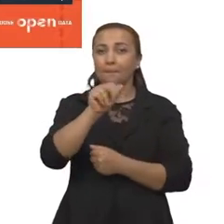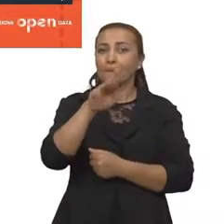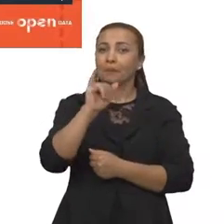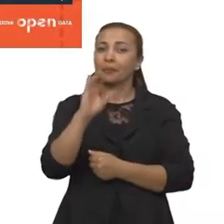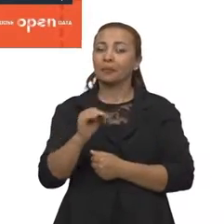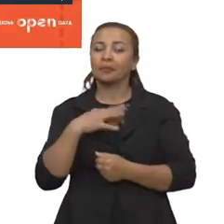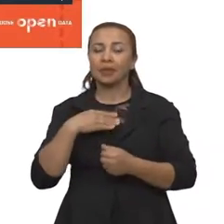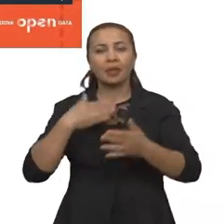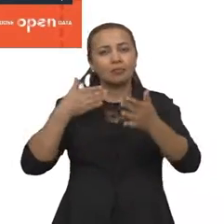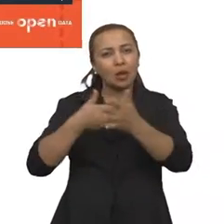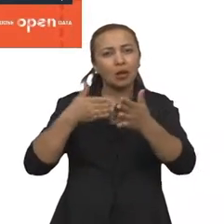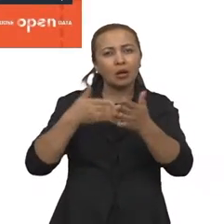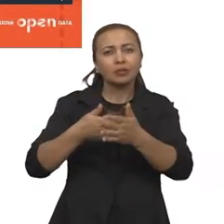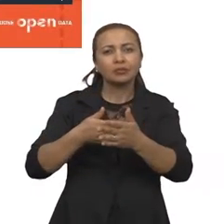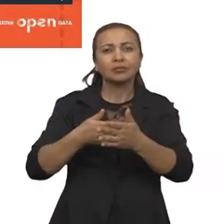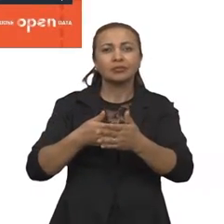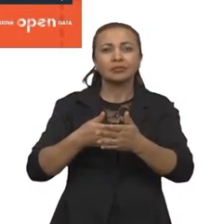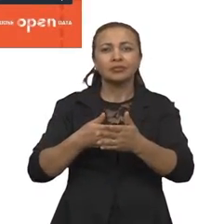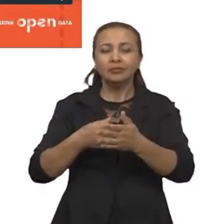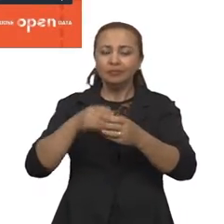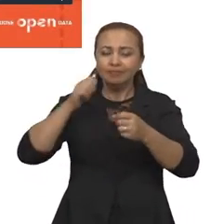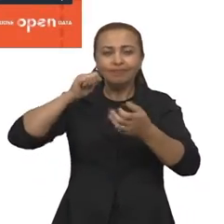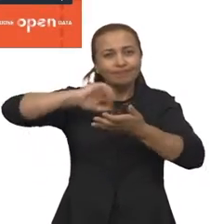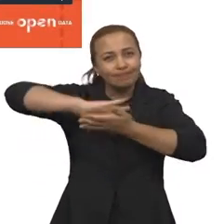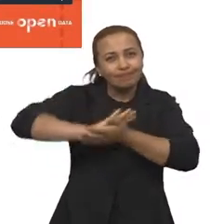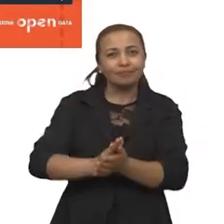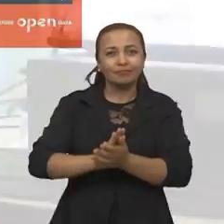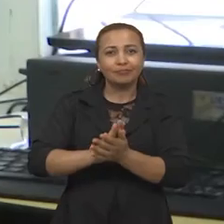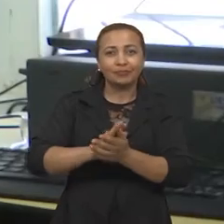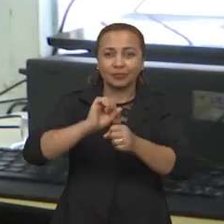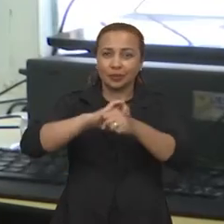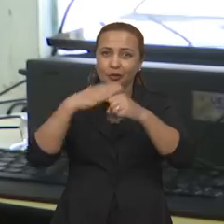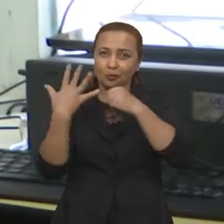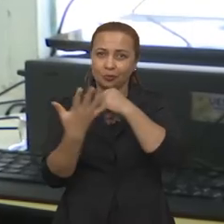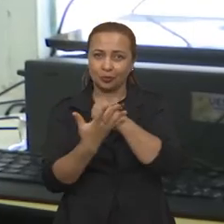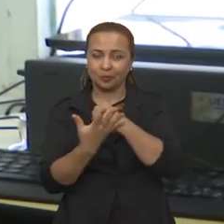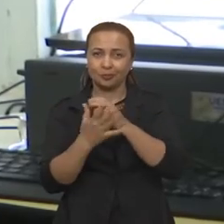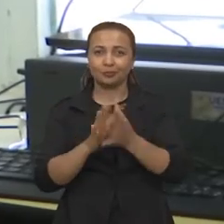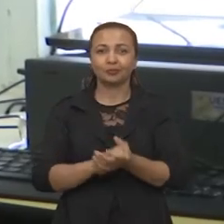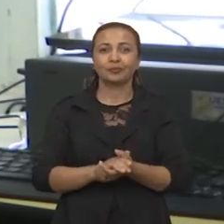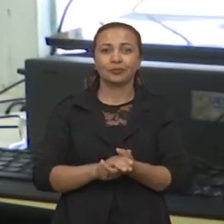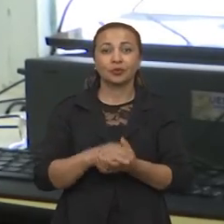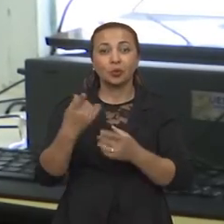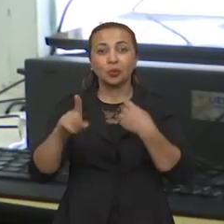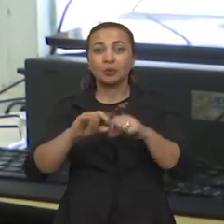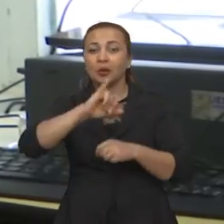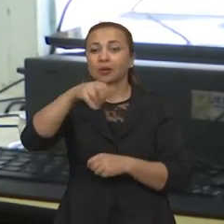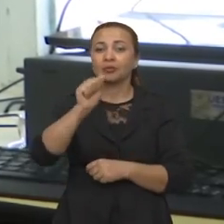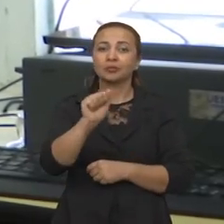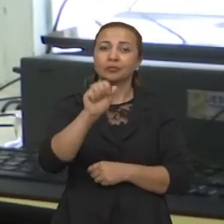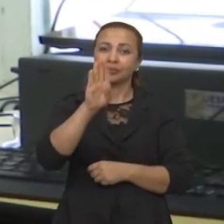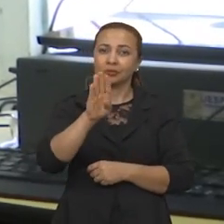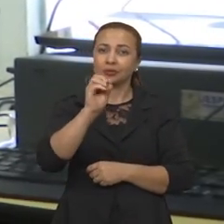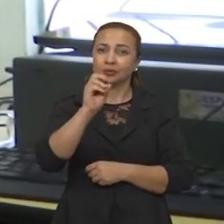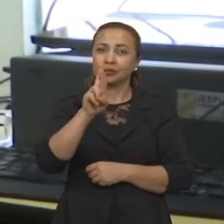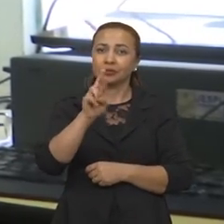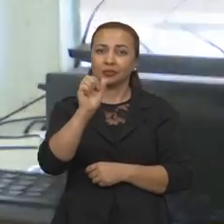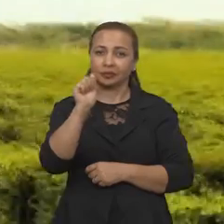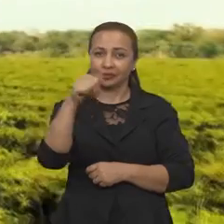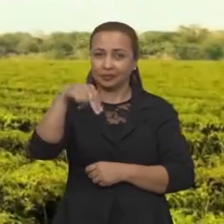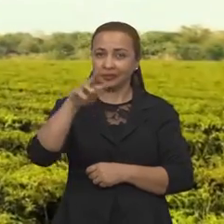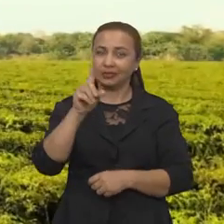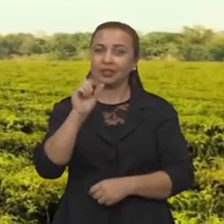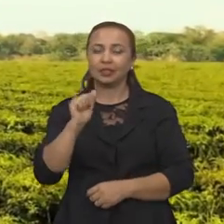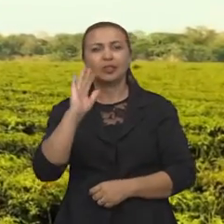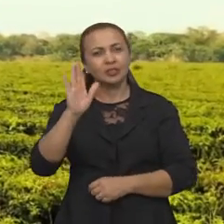para inibir, ou seja, matar o vírus da SARS-CoV-2. O outro trabalho foi com o Jaborandi. O Jaborandi a gente já vem trabalhando há muito